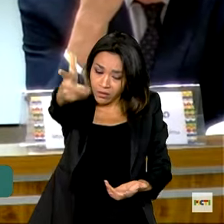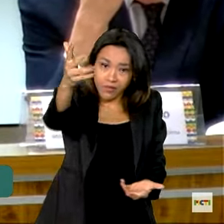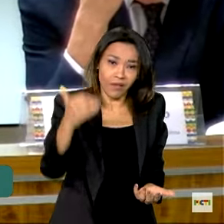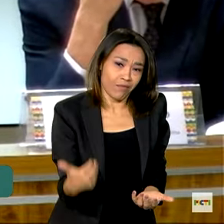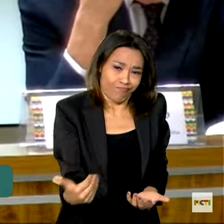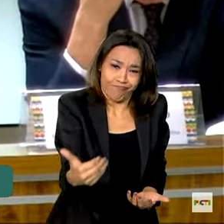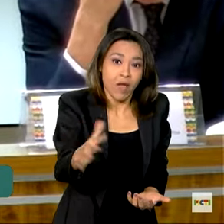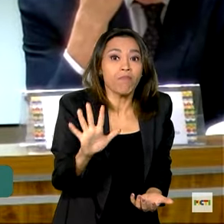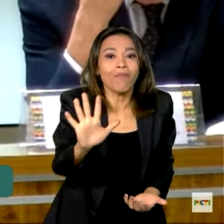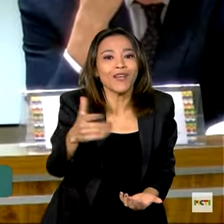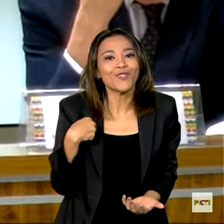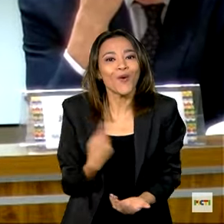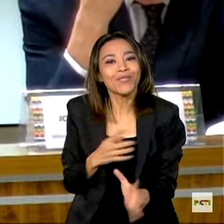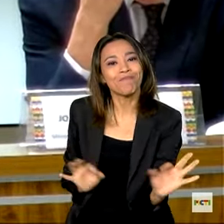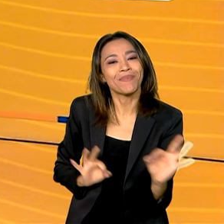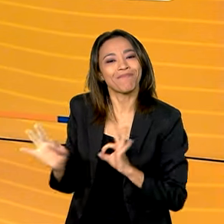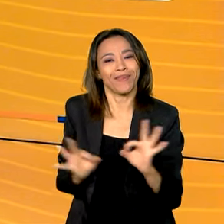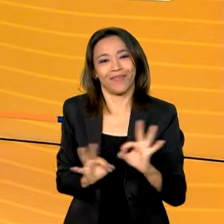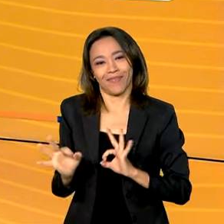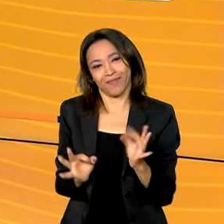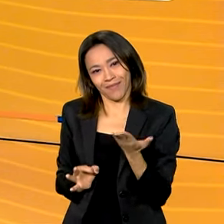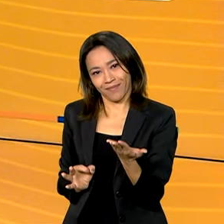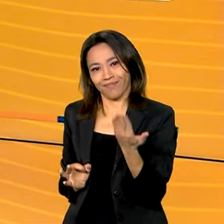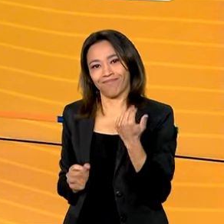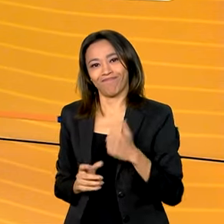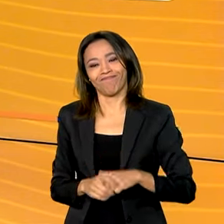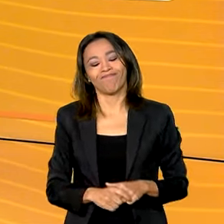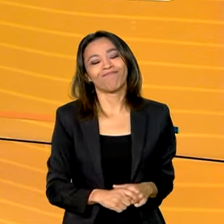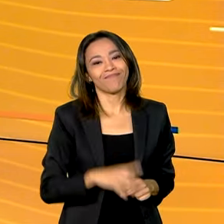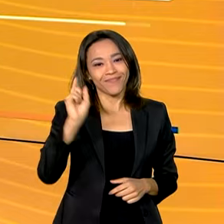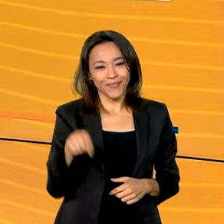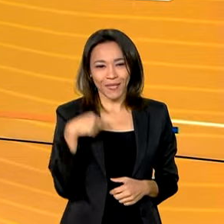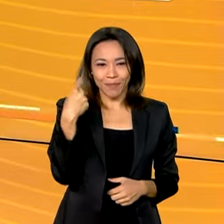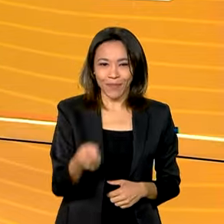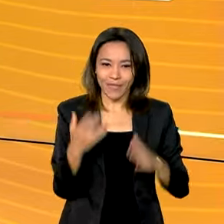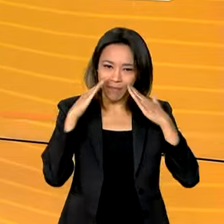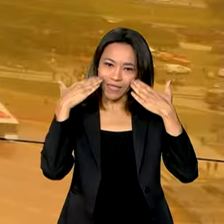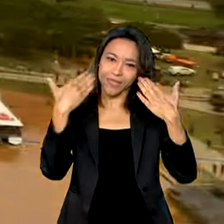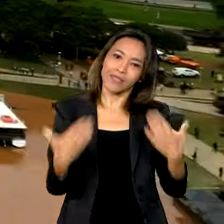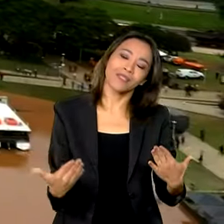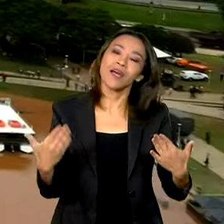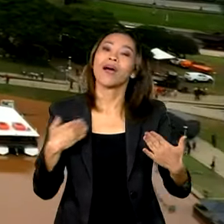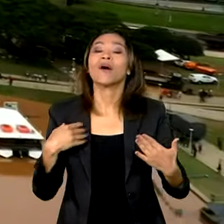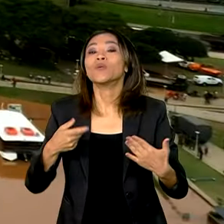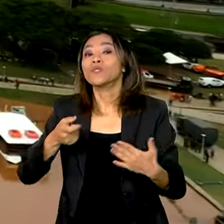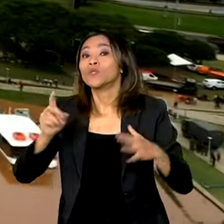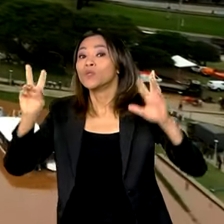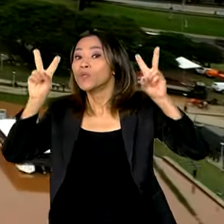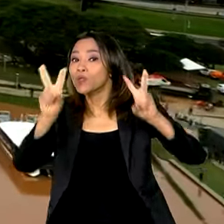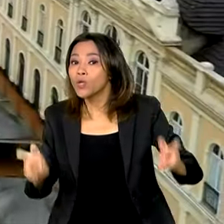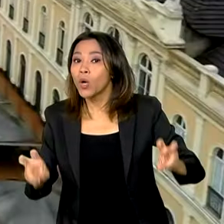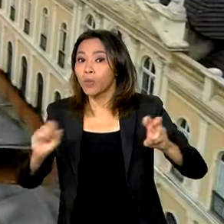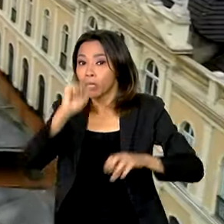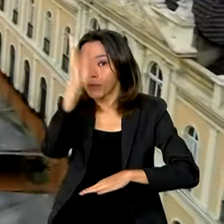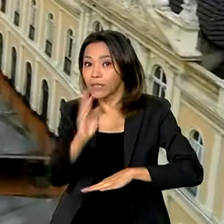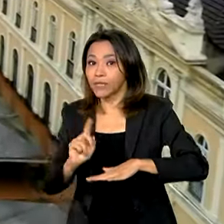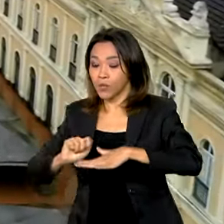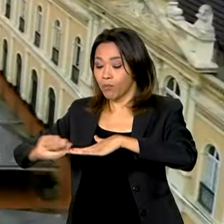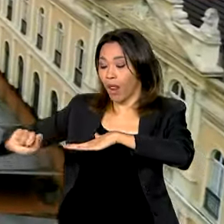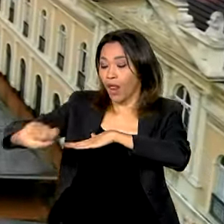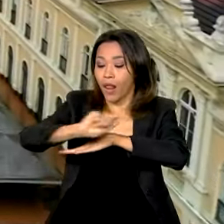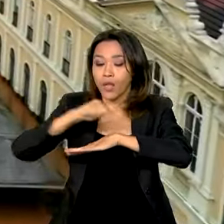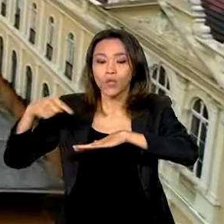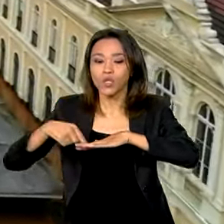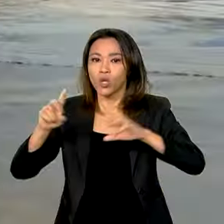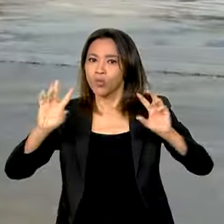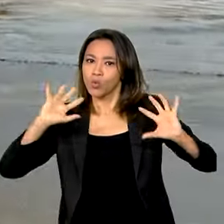estaremos preparados. A seguir, no quadro Brasil contra fake, as informações falsas sobre